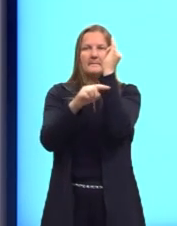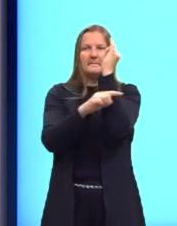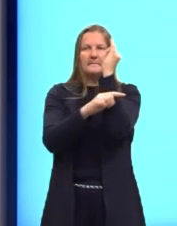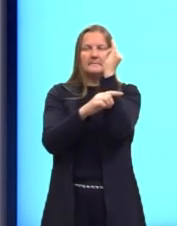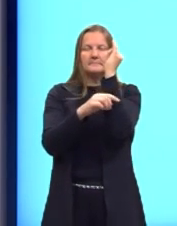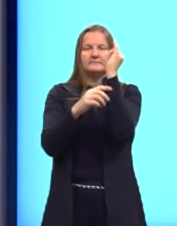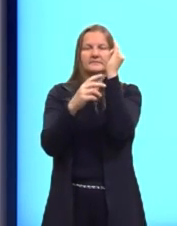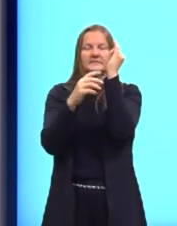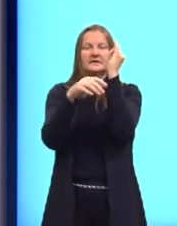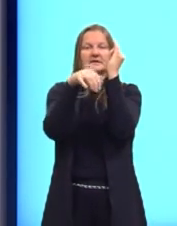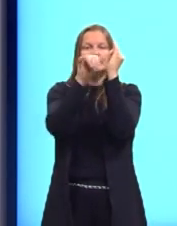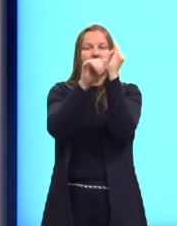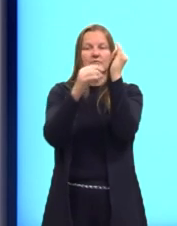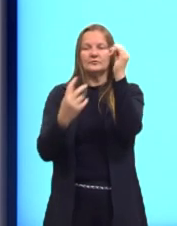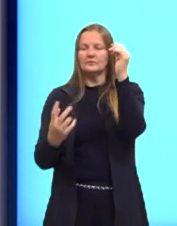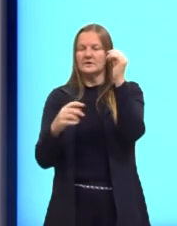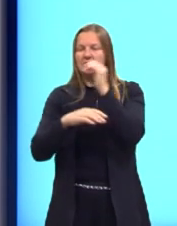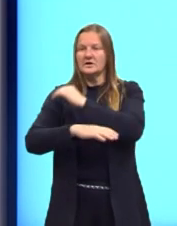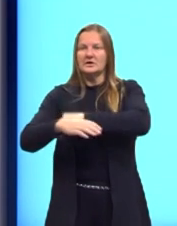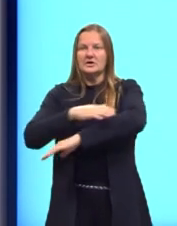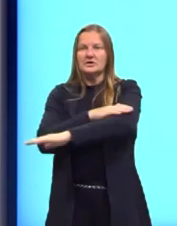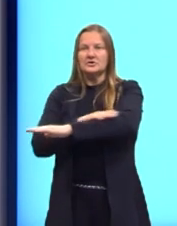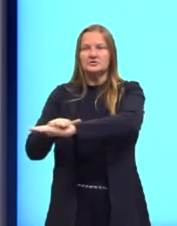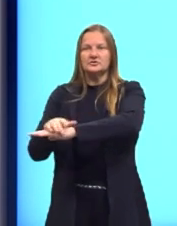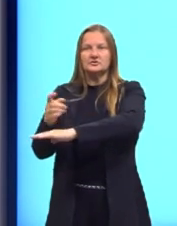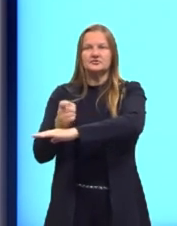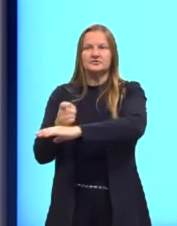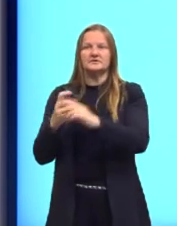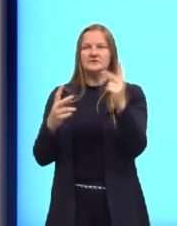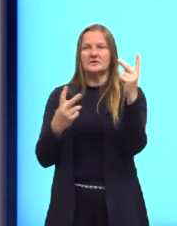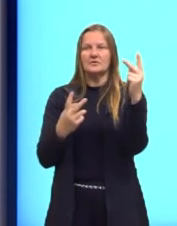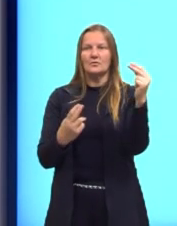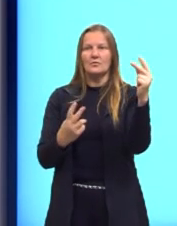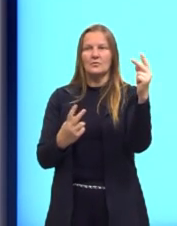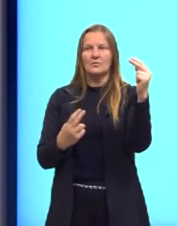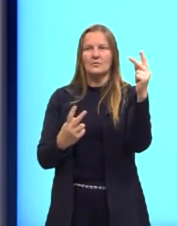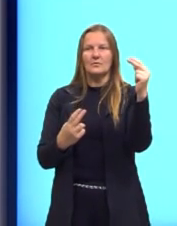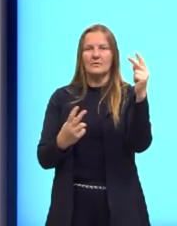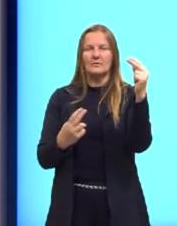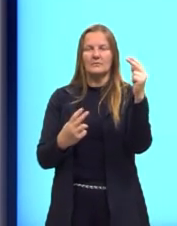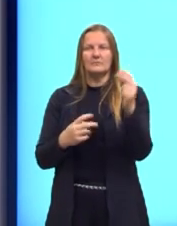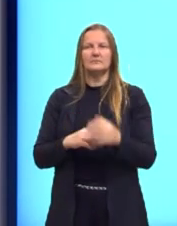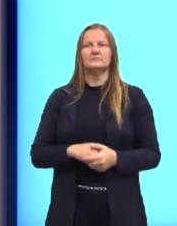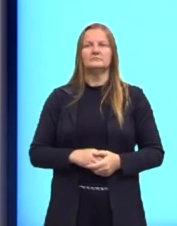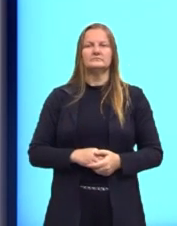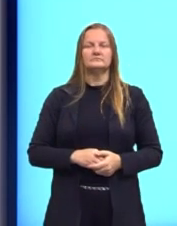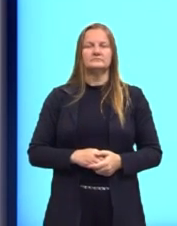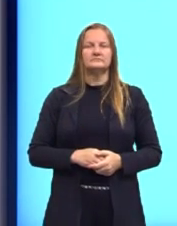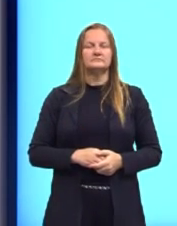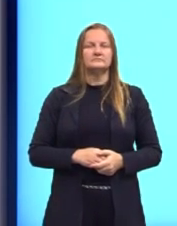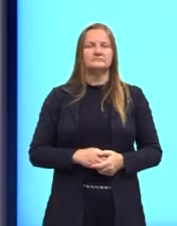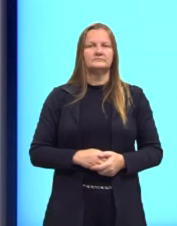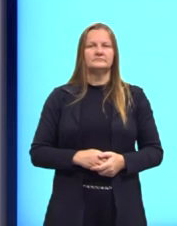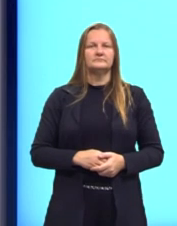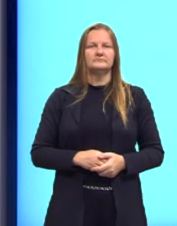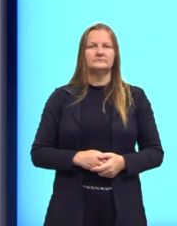vai ser igual a y. Essa função, ela recebe esse nome especial, então, de função identidade.